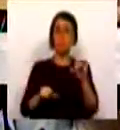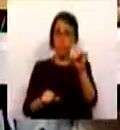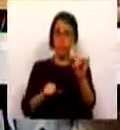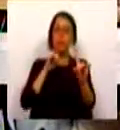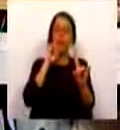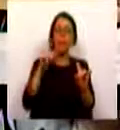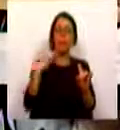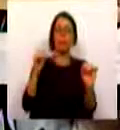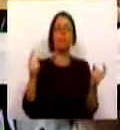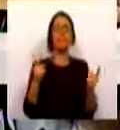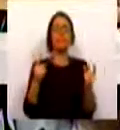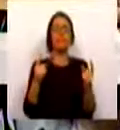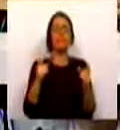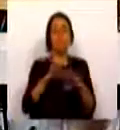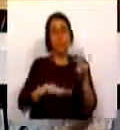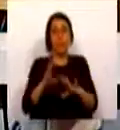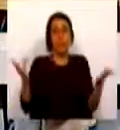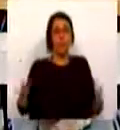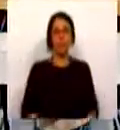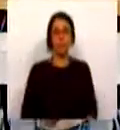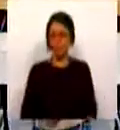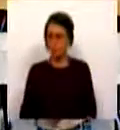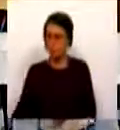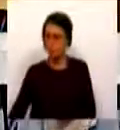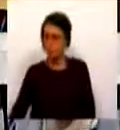podiam ter sido tomadas. Obrigado.